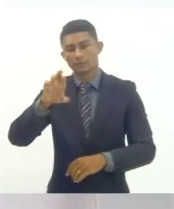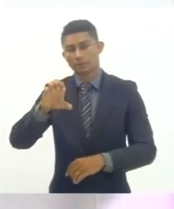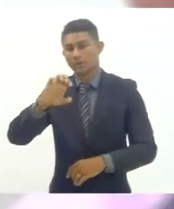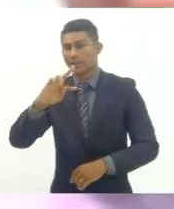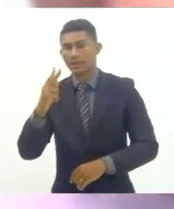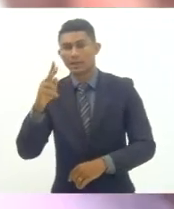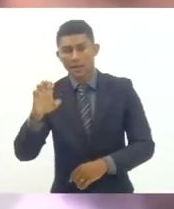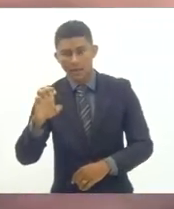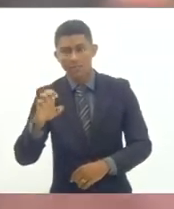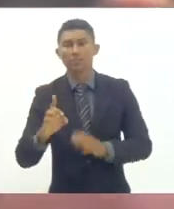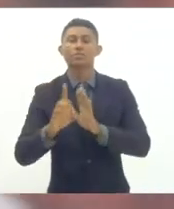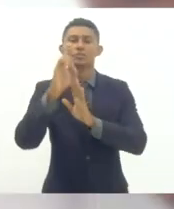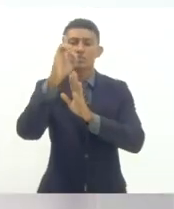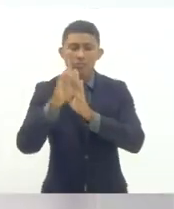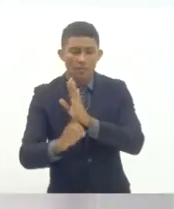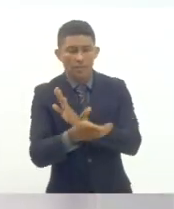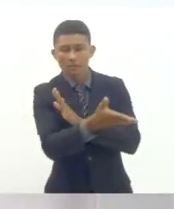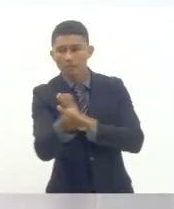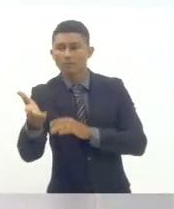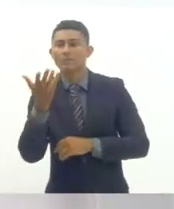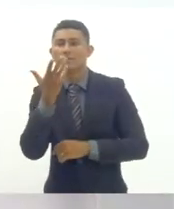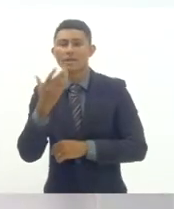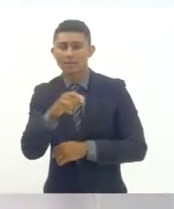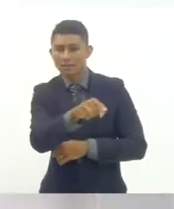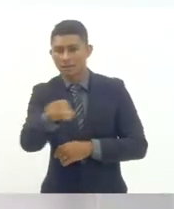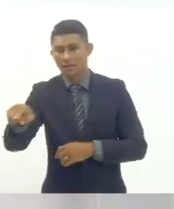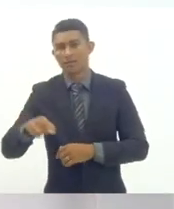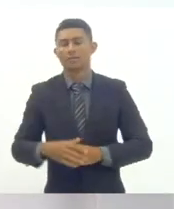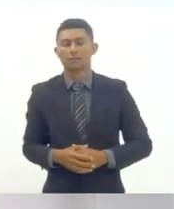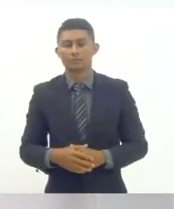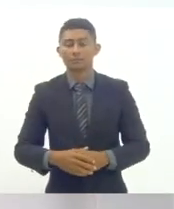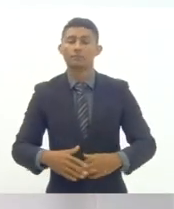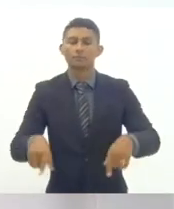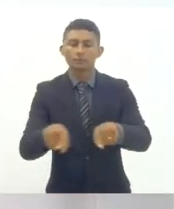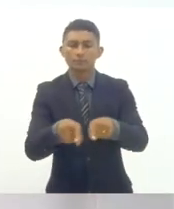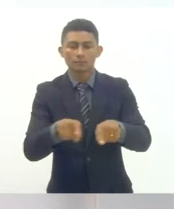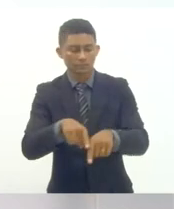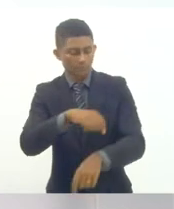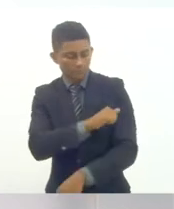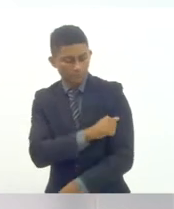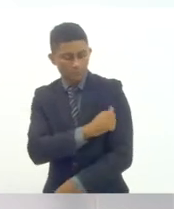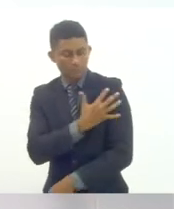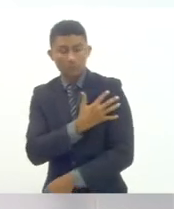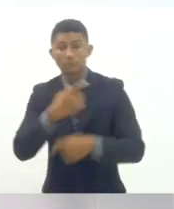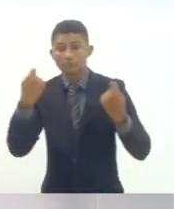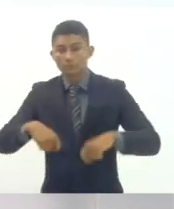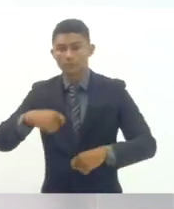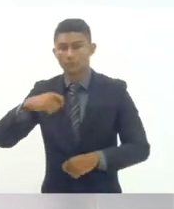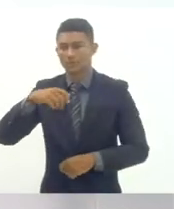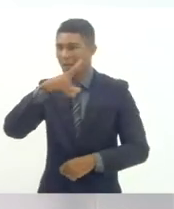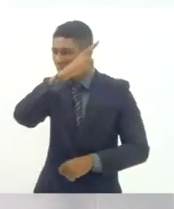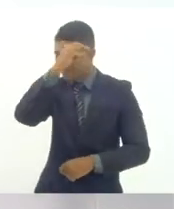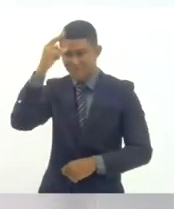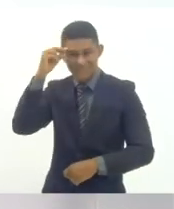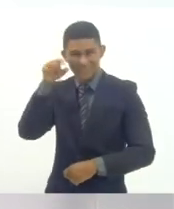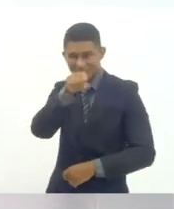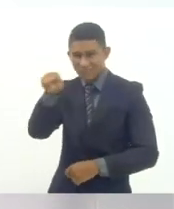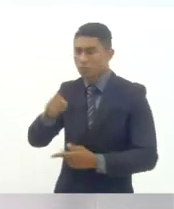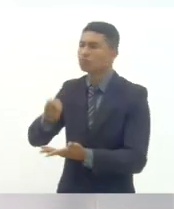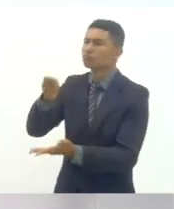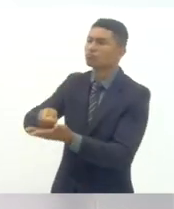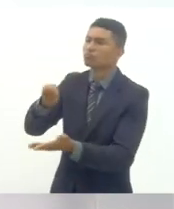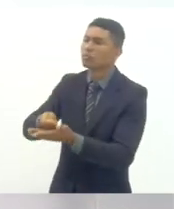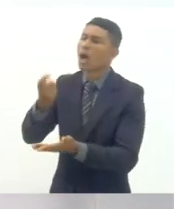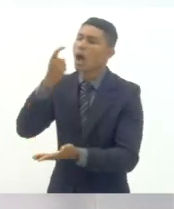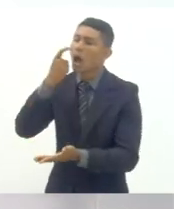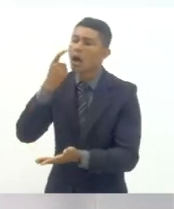crianças da educação infantil ensino fundamental cobrar junto às prefeituras que o investimento destinado à